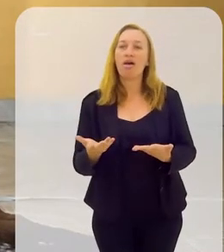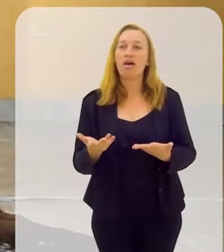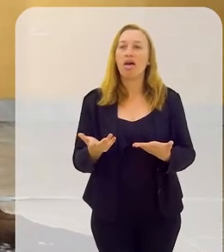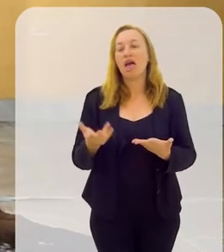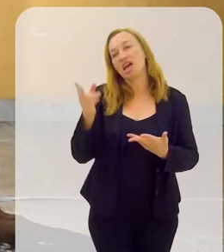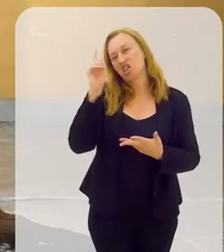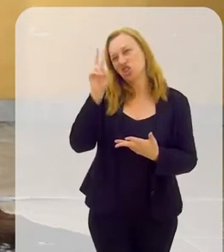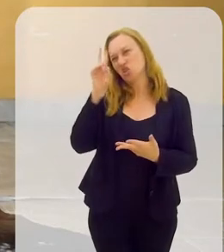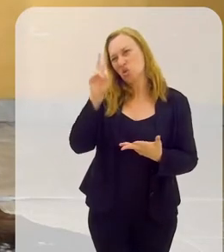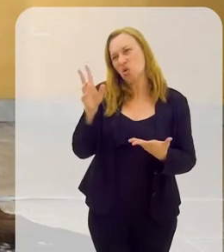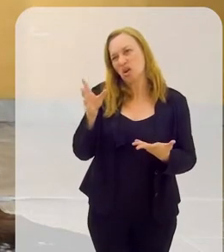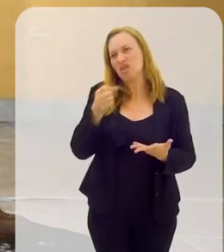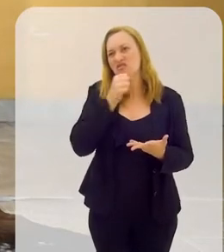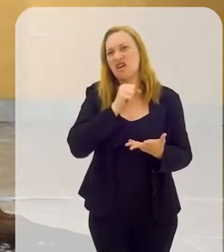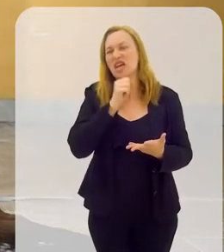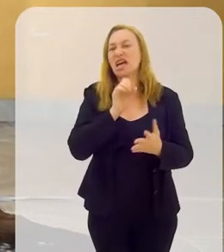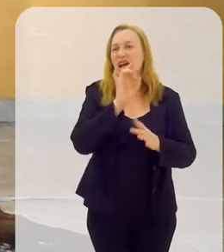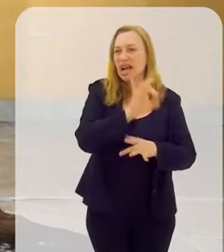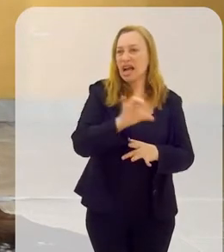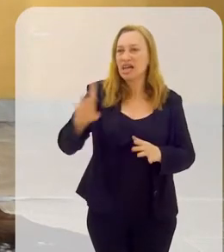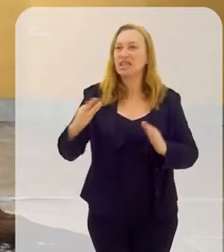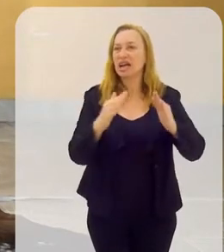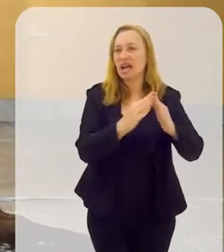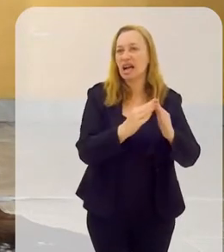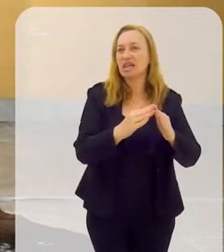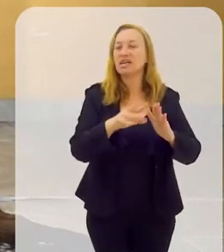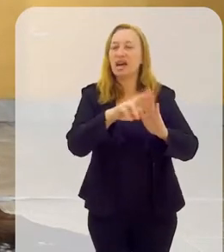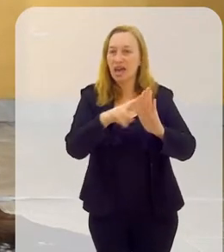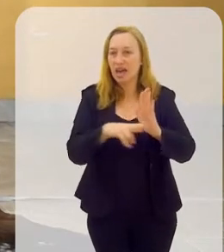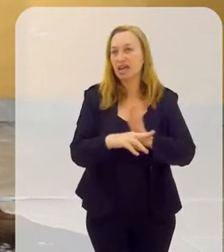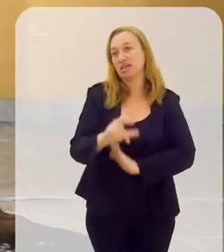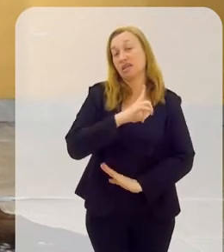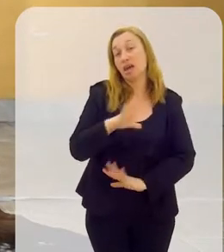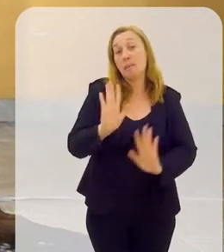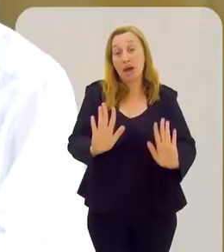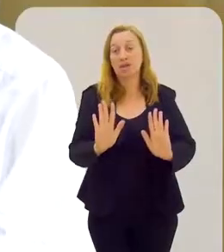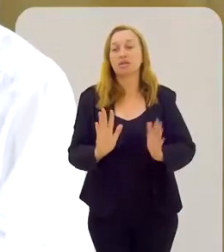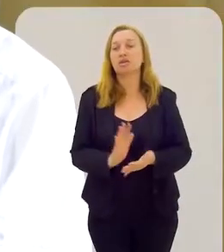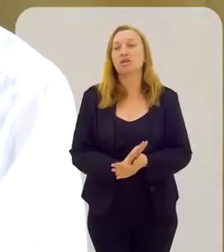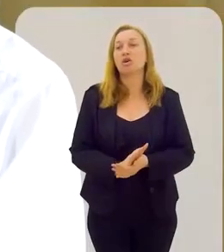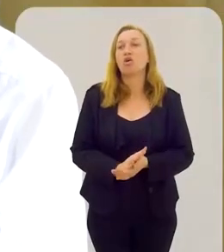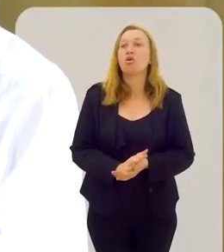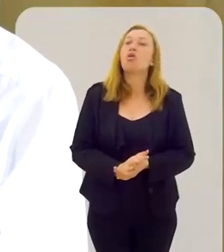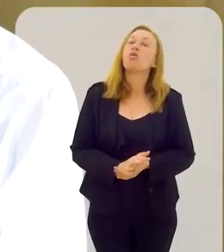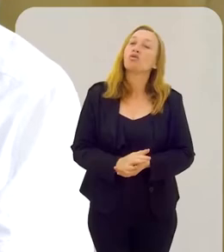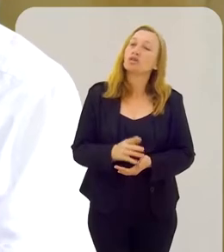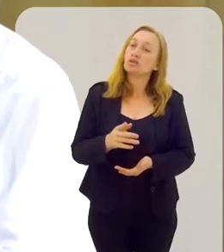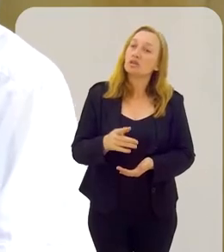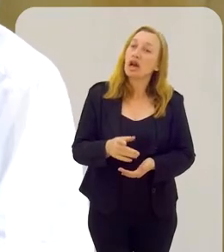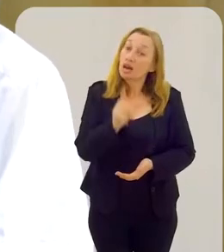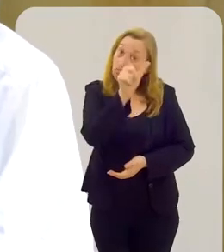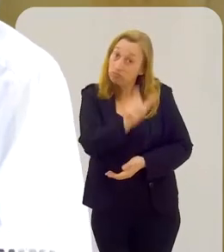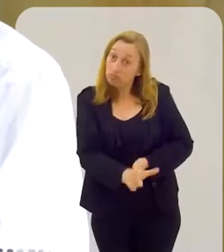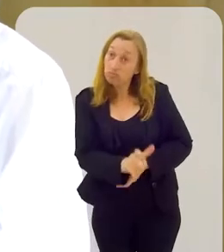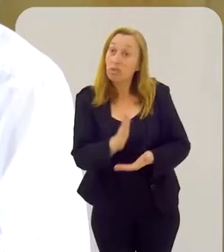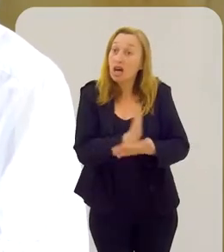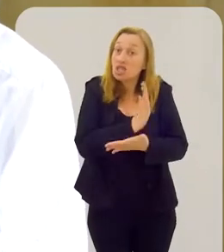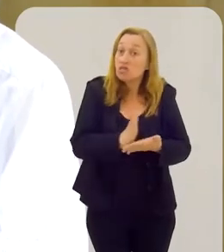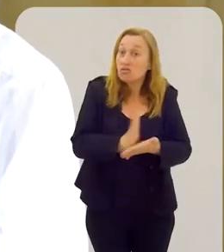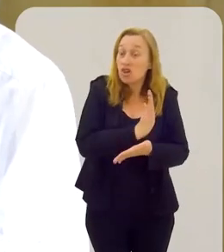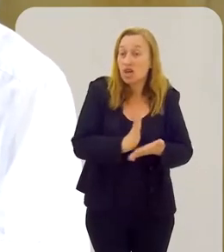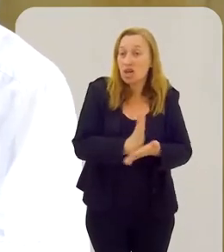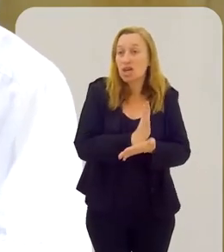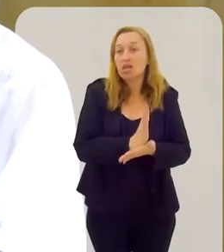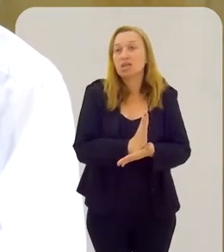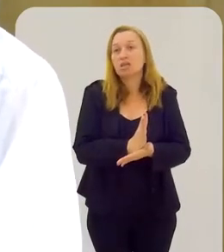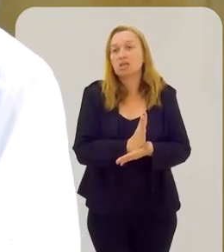É aquela velha história. Cada casa tem um proceder. Mas é aquela coisa, olha, a pessoa, muitas das